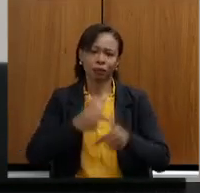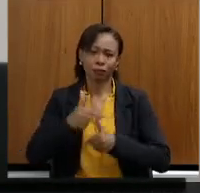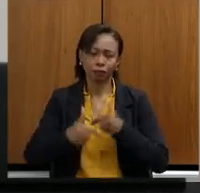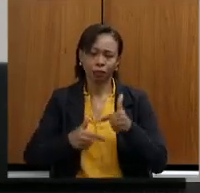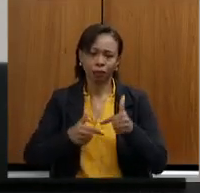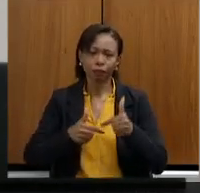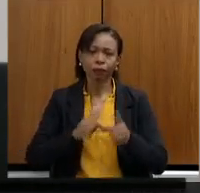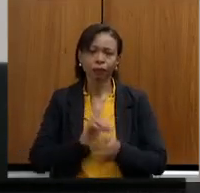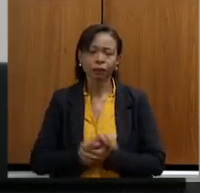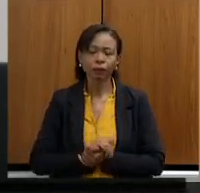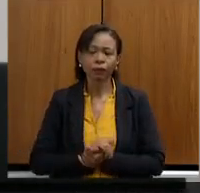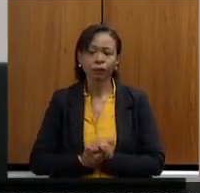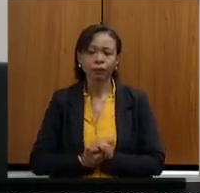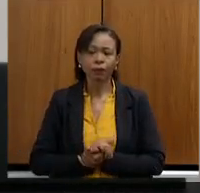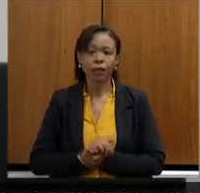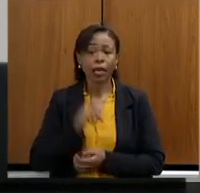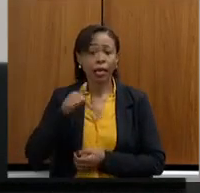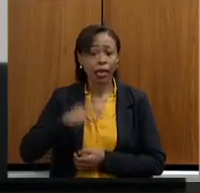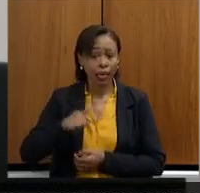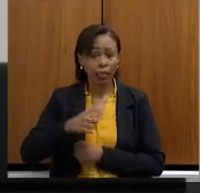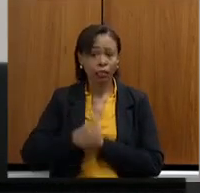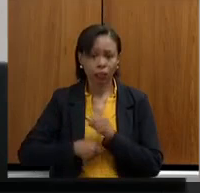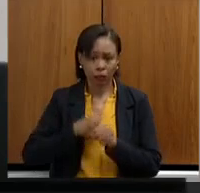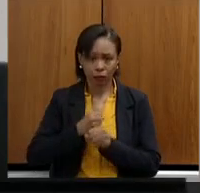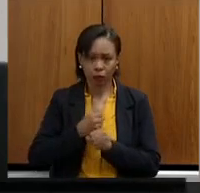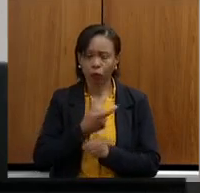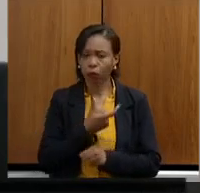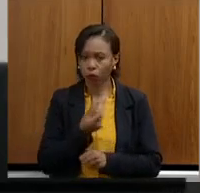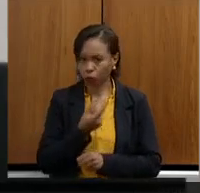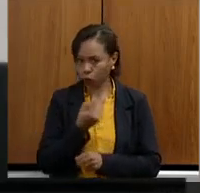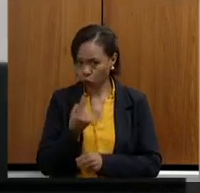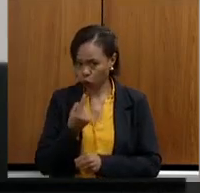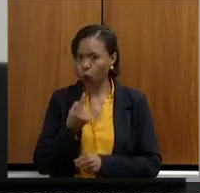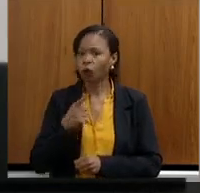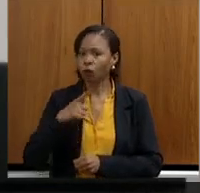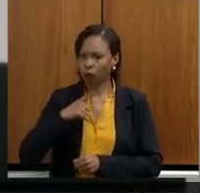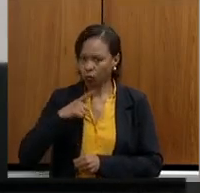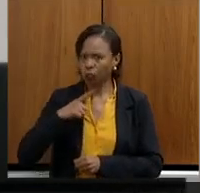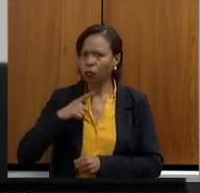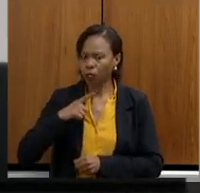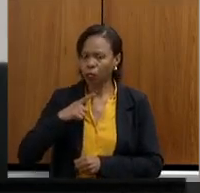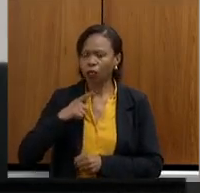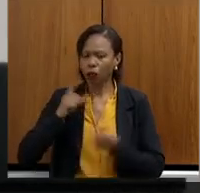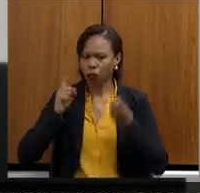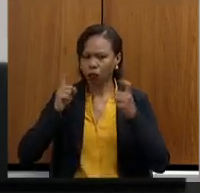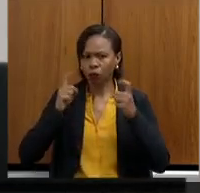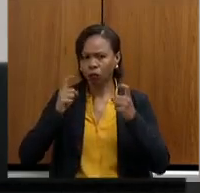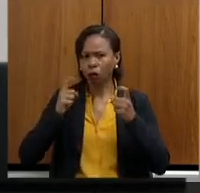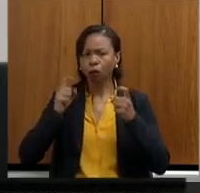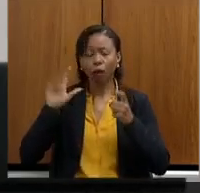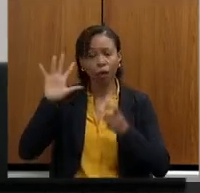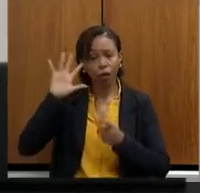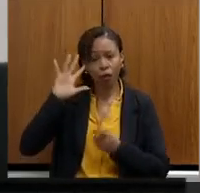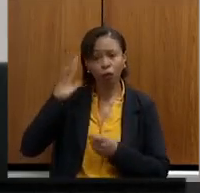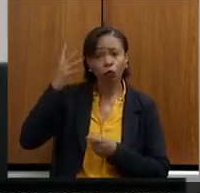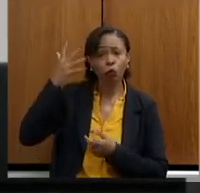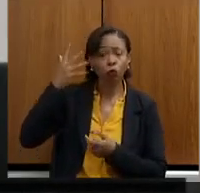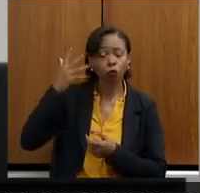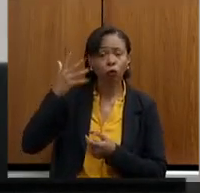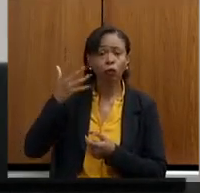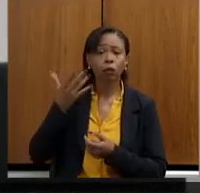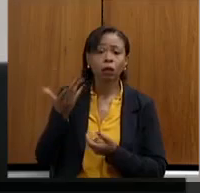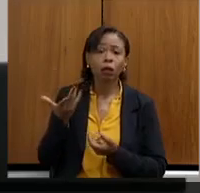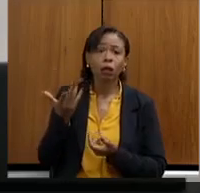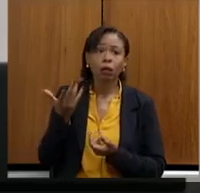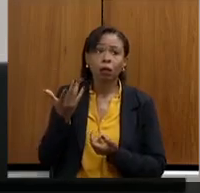ainda nesse ano, nós teremos uma reunião e uma definição de qual será, eu disse que nesse